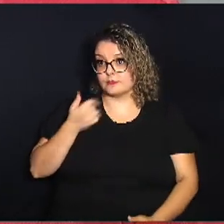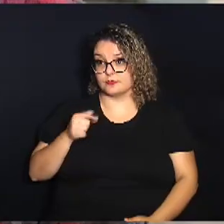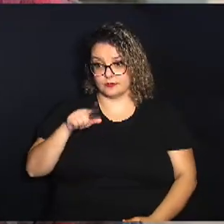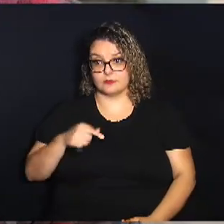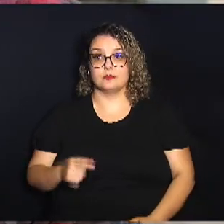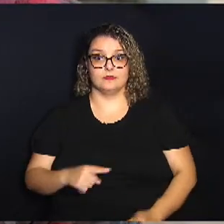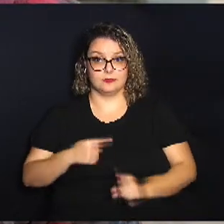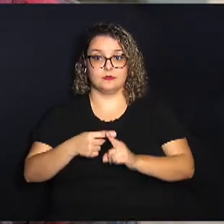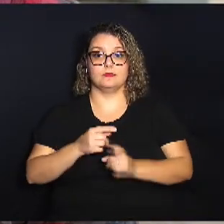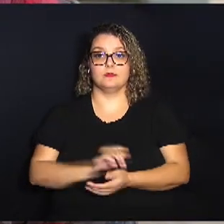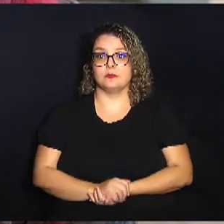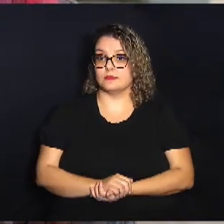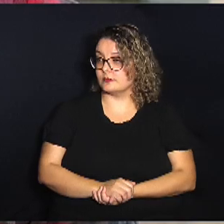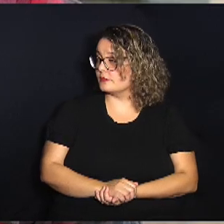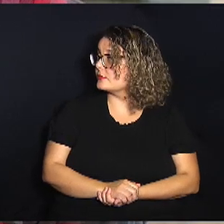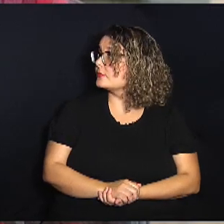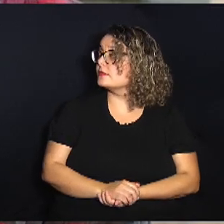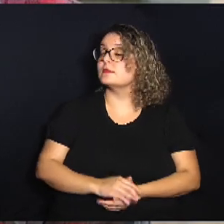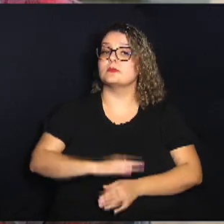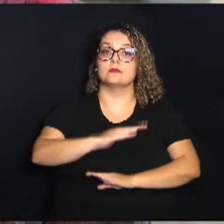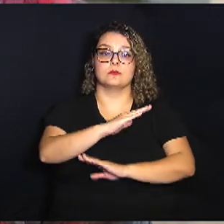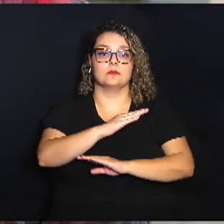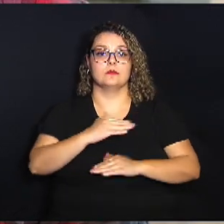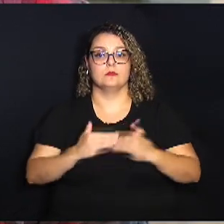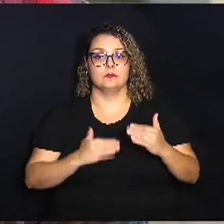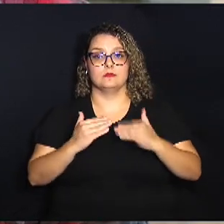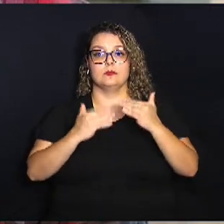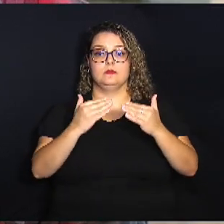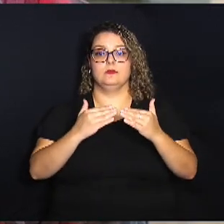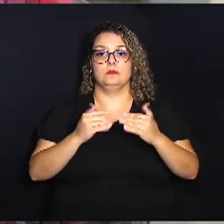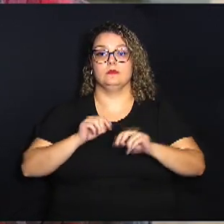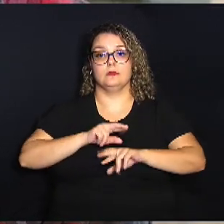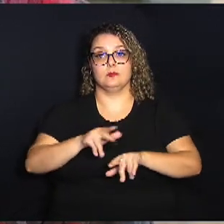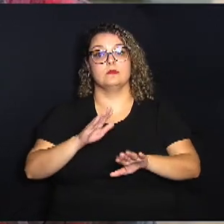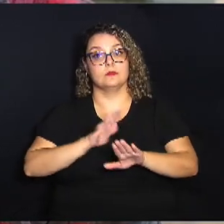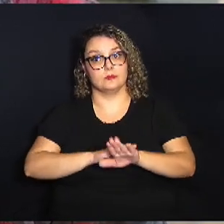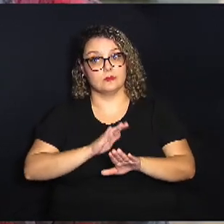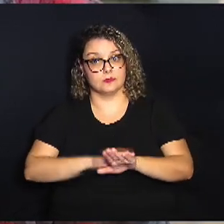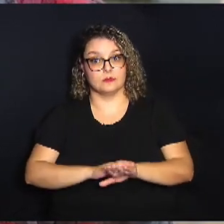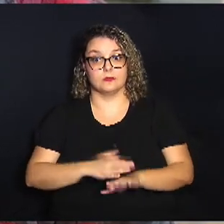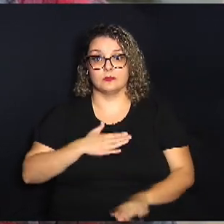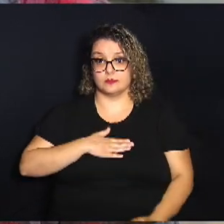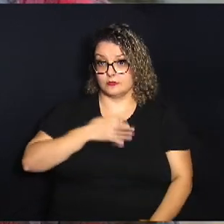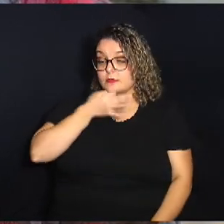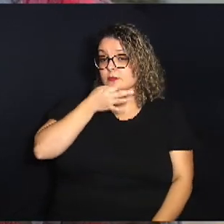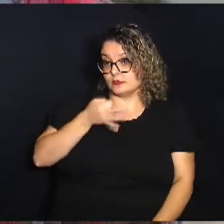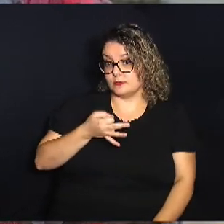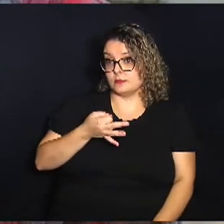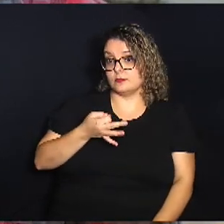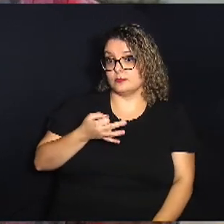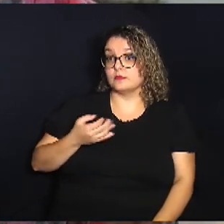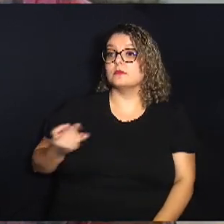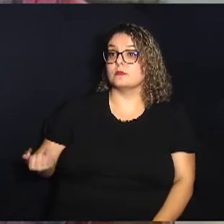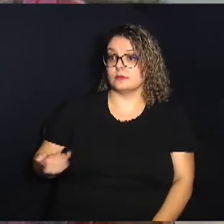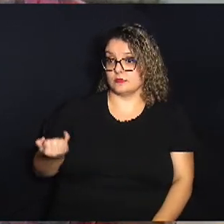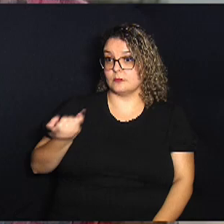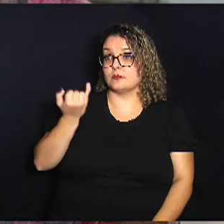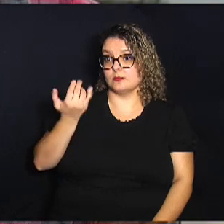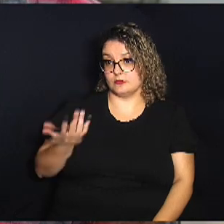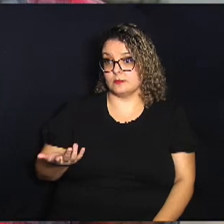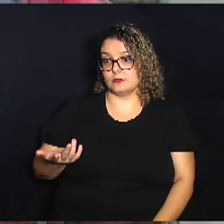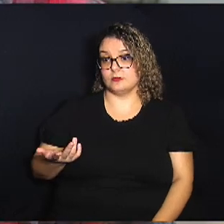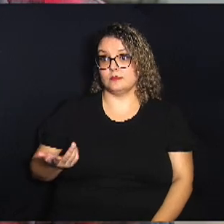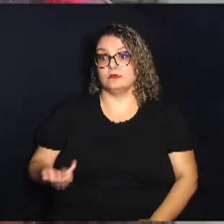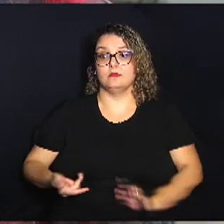bem positivo A Câmara Municipal tem desenvolvido um conjunto de atividades que na minha opinião tem sido bastante pertinente no sentido